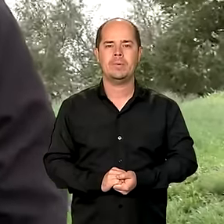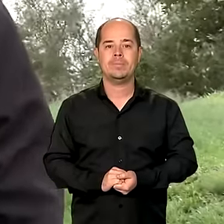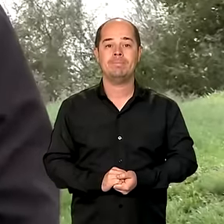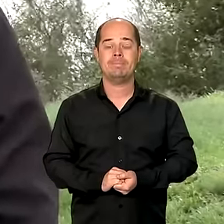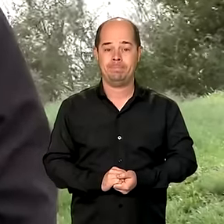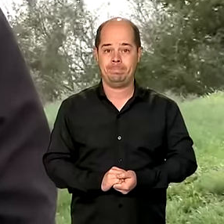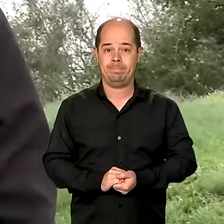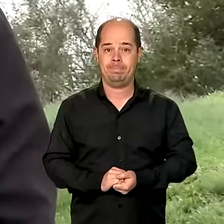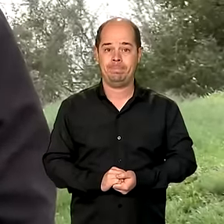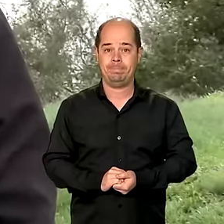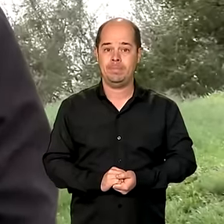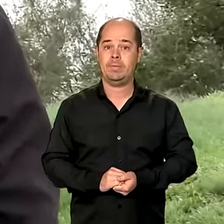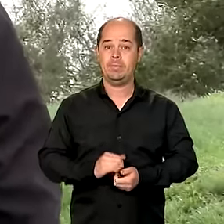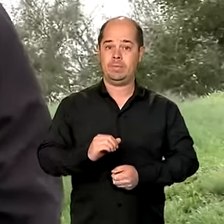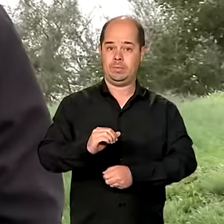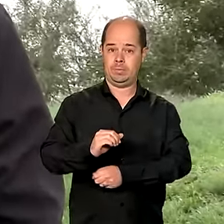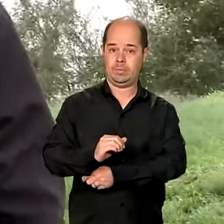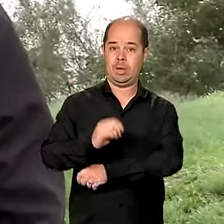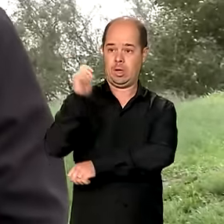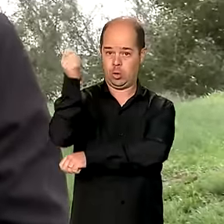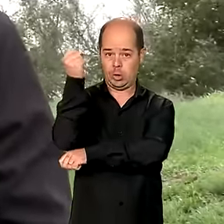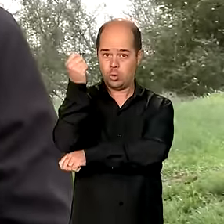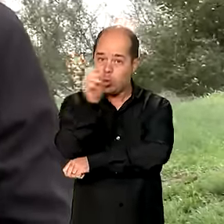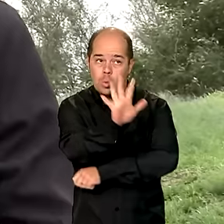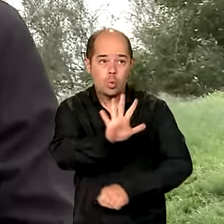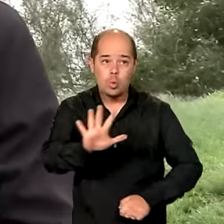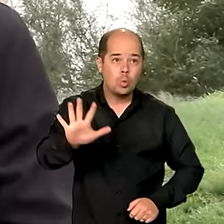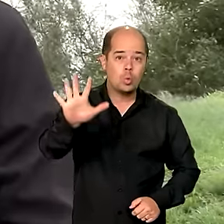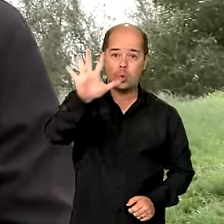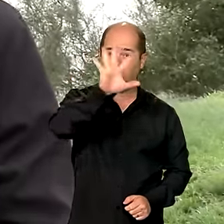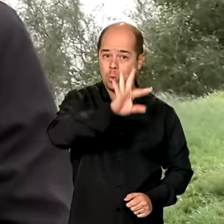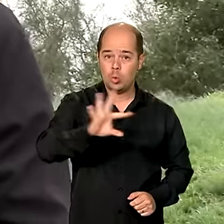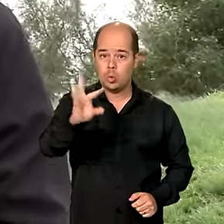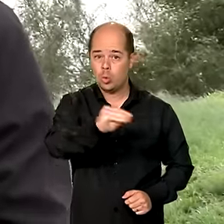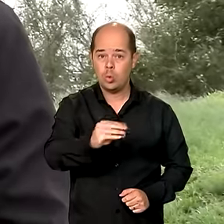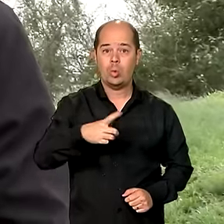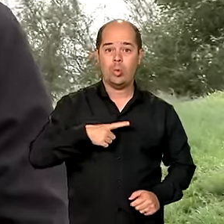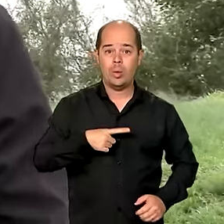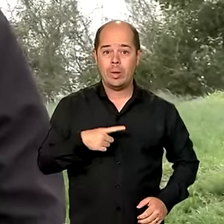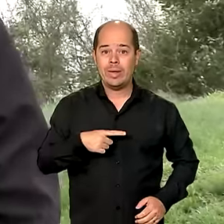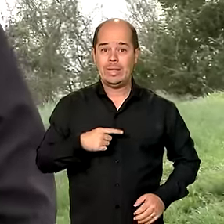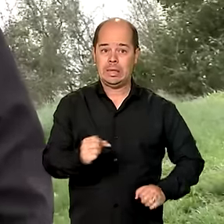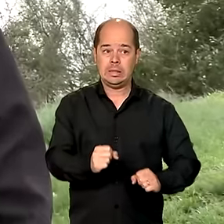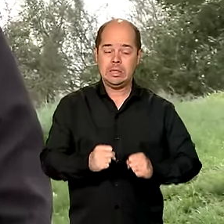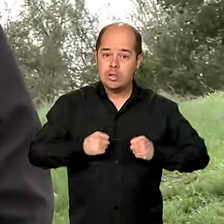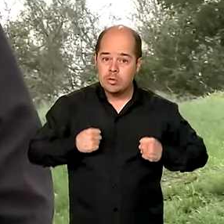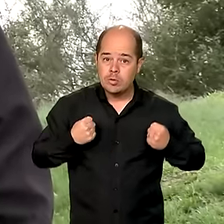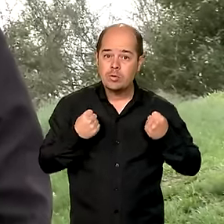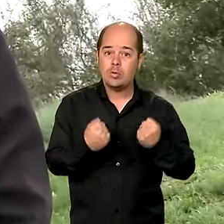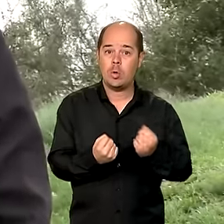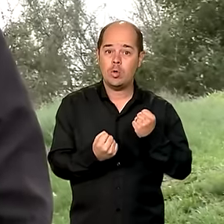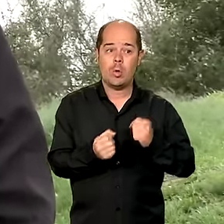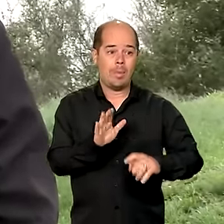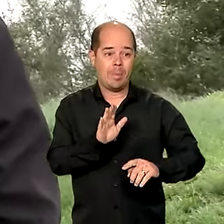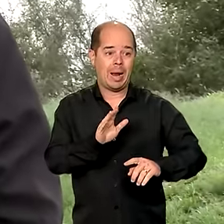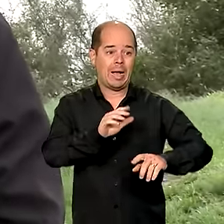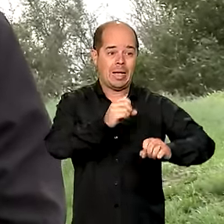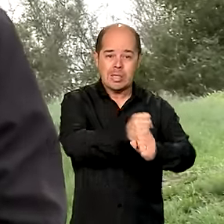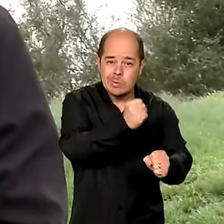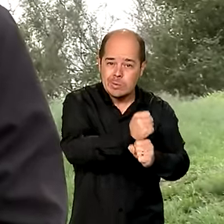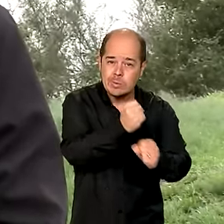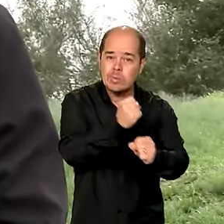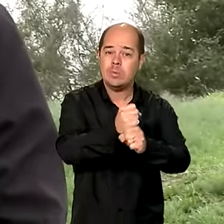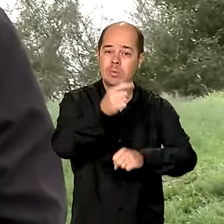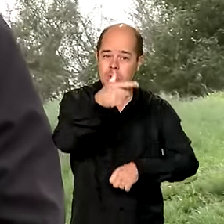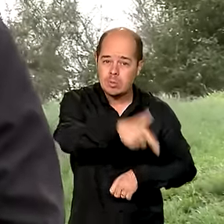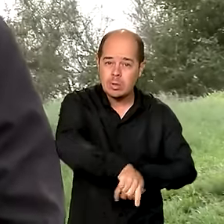E por todo o Estado há uma corrida contra o tempo para reconstruir o que foi destruído e ajudar quem teve a vida afetada por